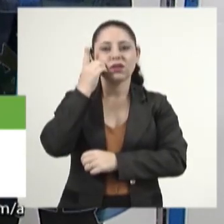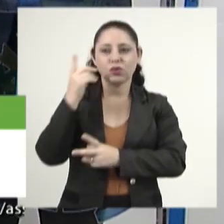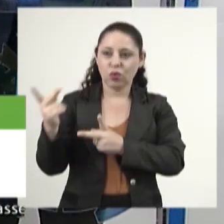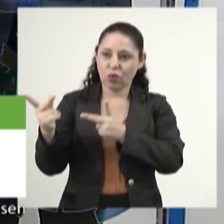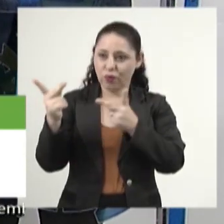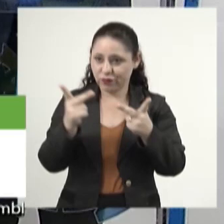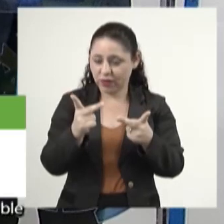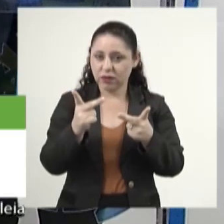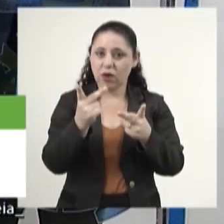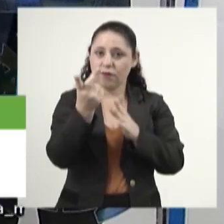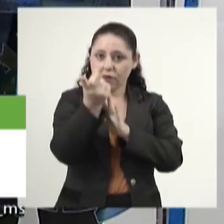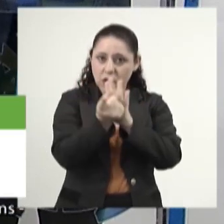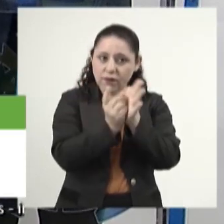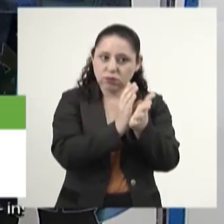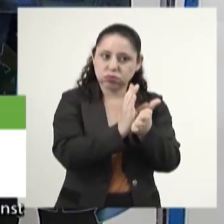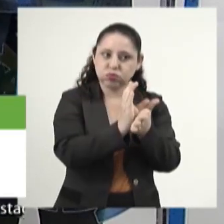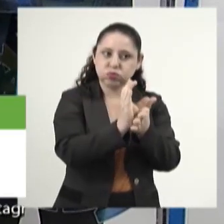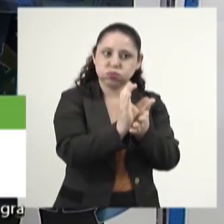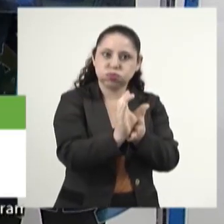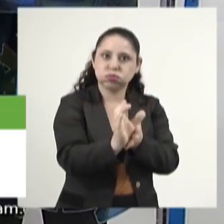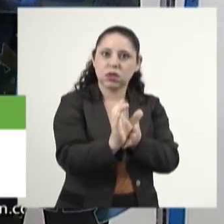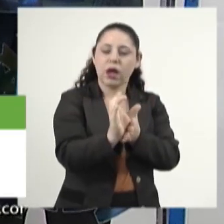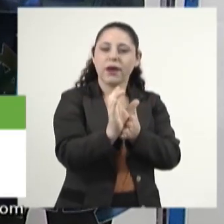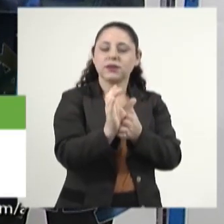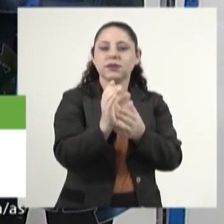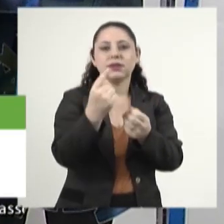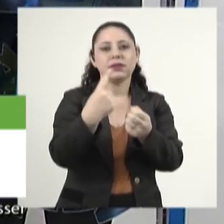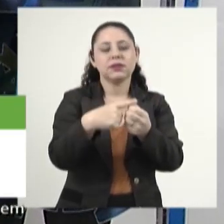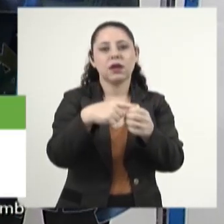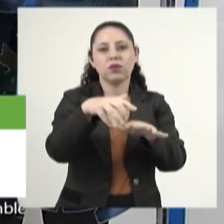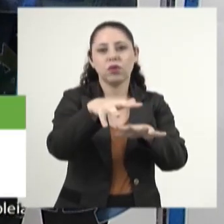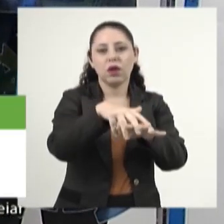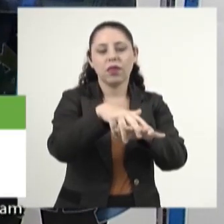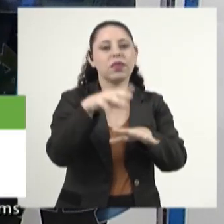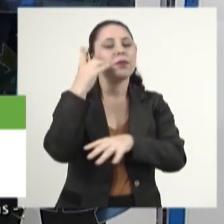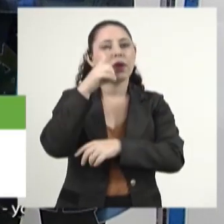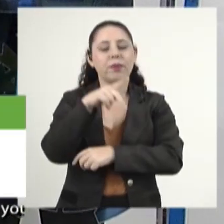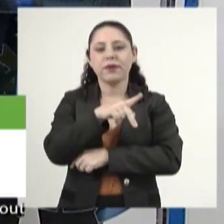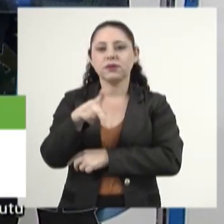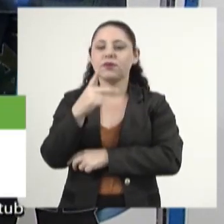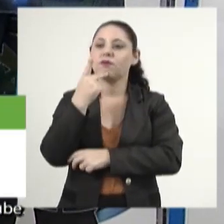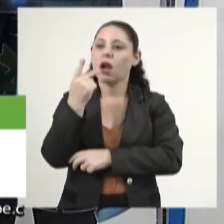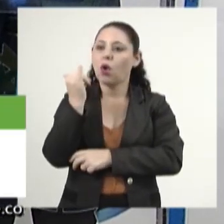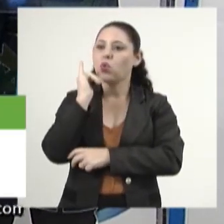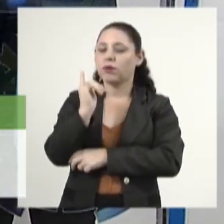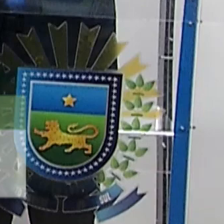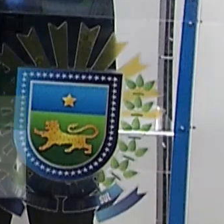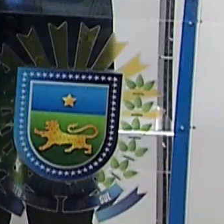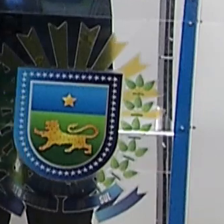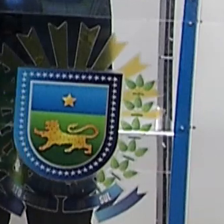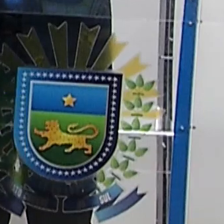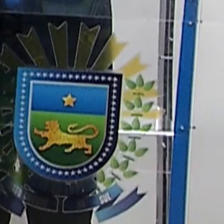convidados em investimento bilionário no município de Cidrolândia, e o presidente Gerson Claro voltou a falar sobre esse assunto.